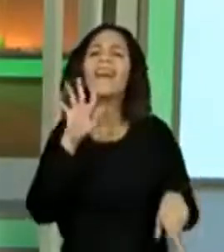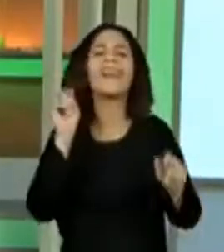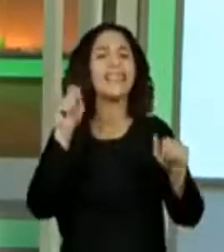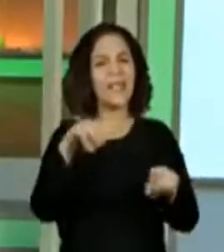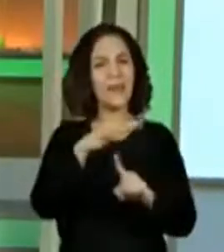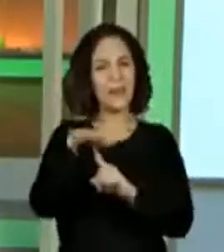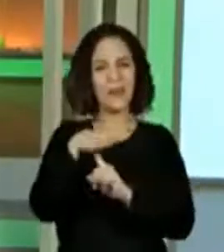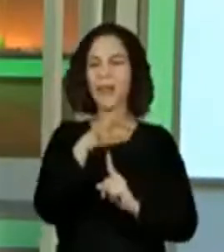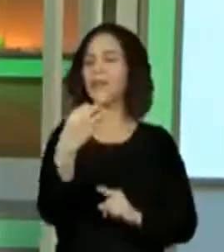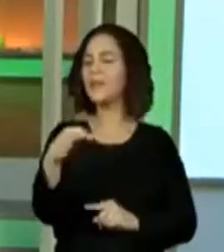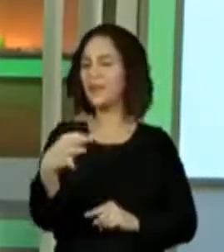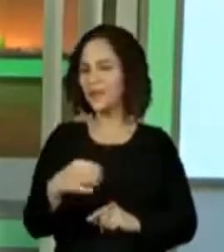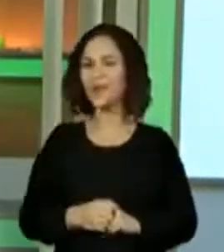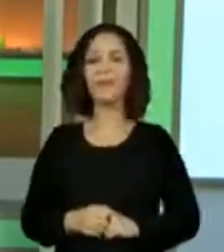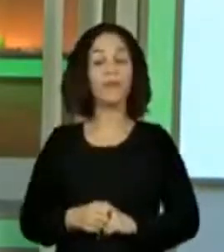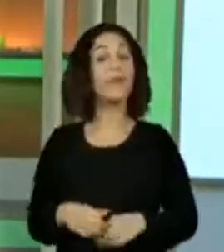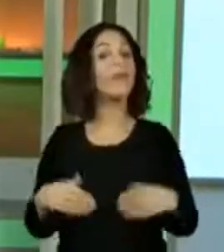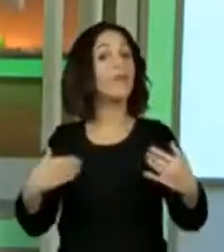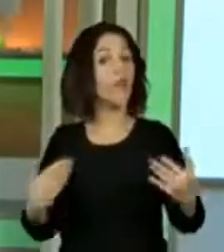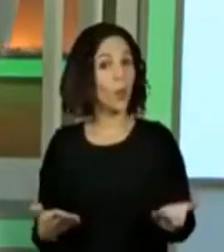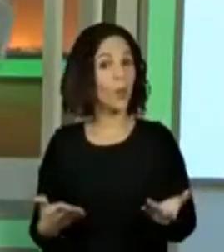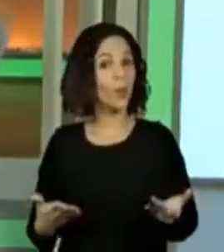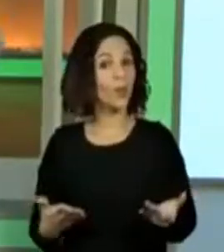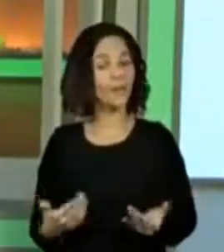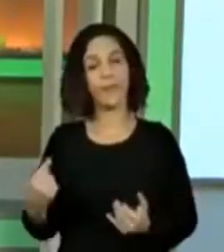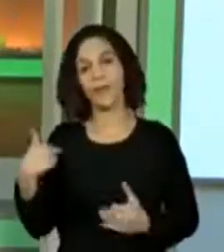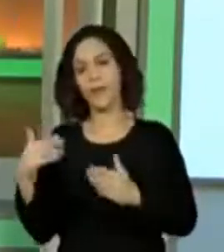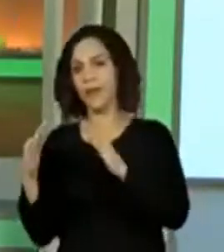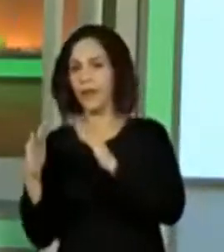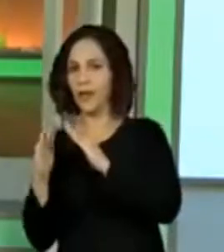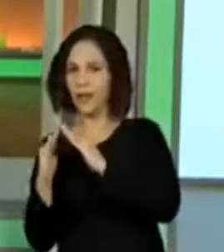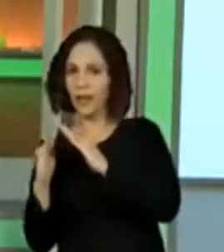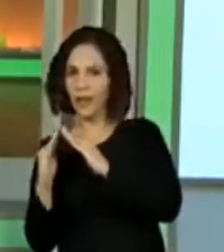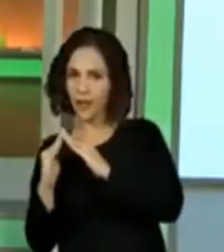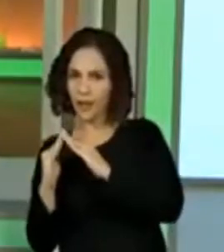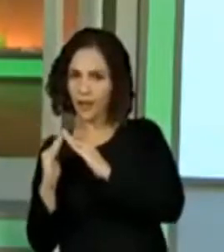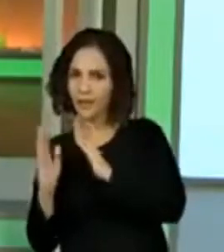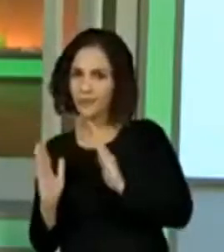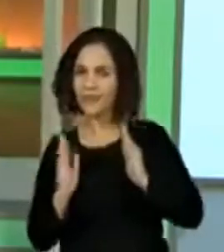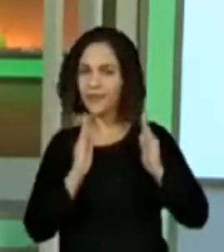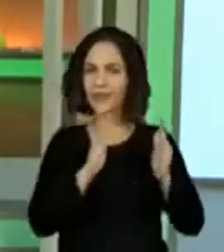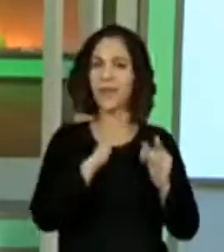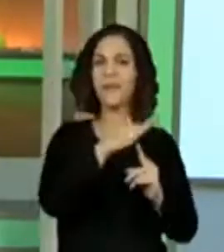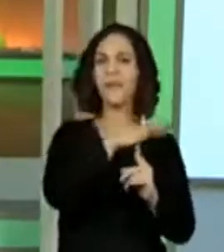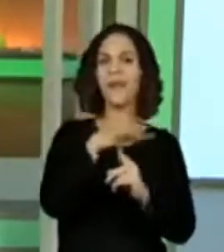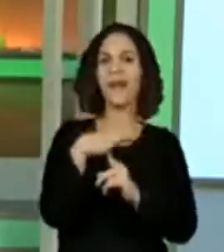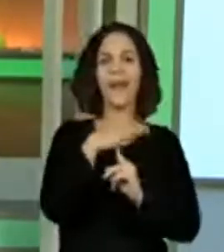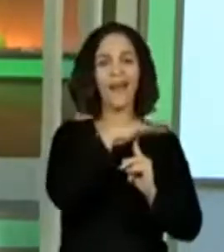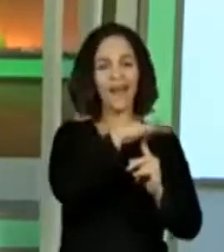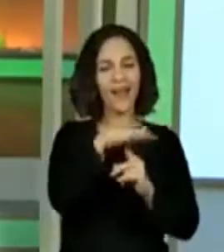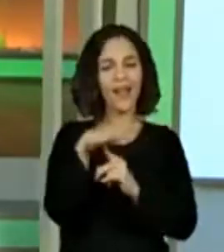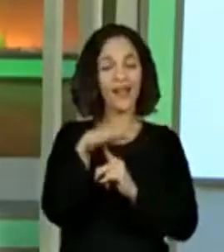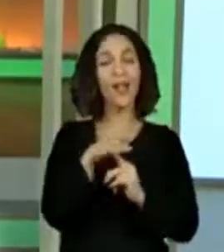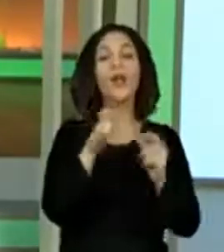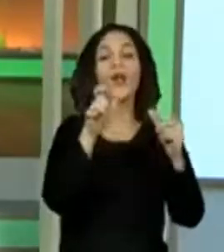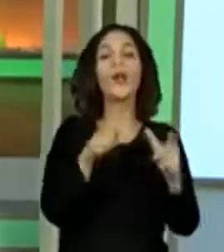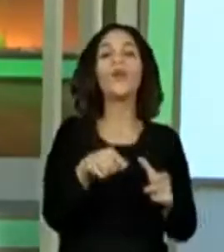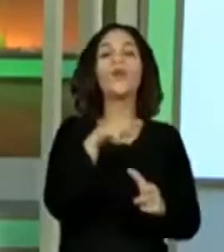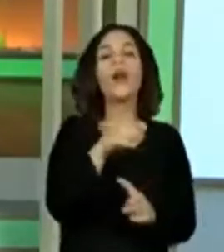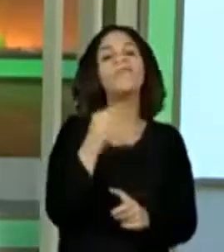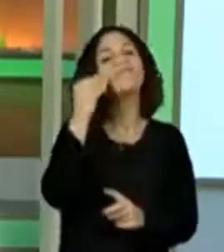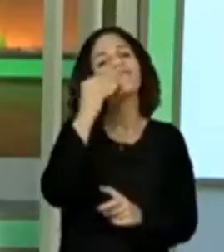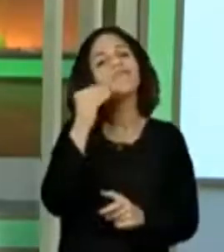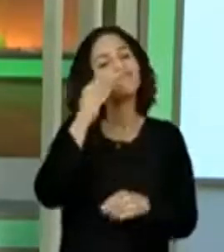eu fazer no parque! Então, nós temos a nossa casa e temos o parque como lugar de